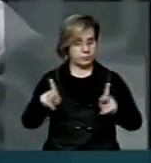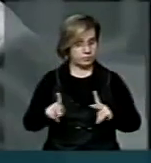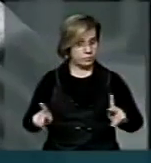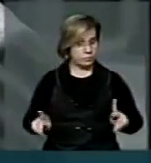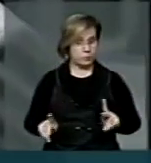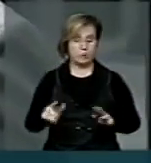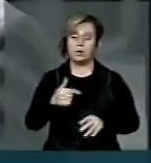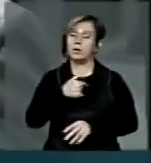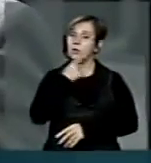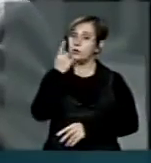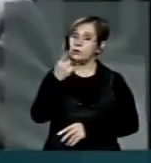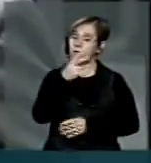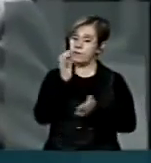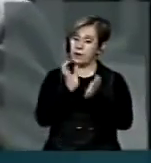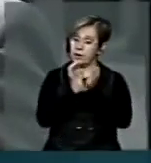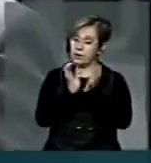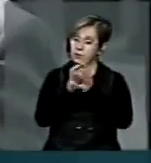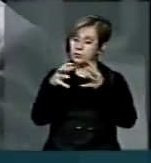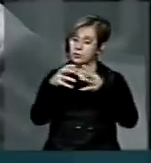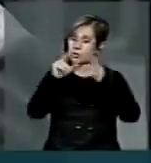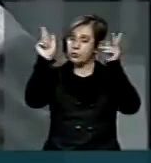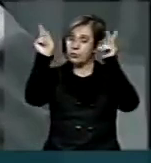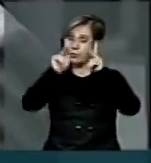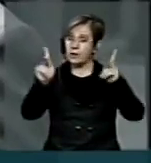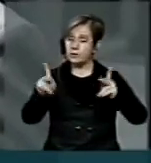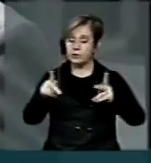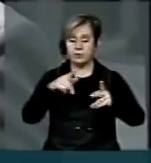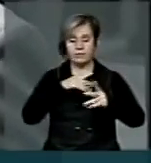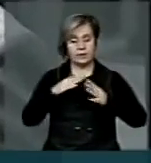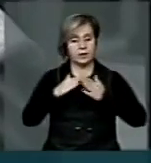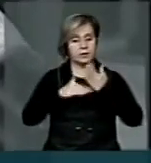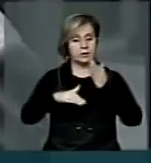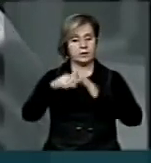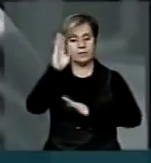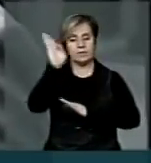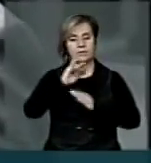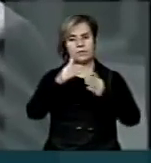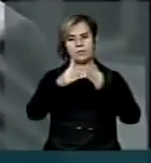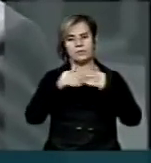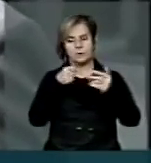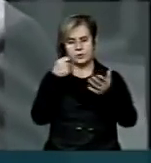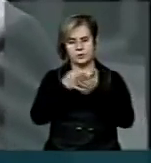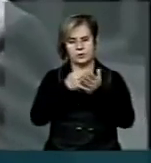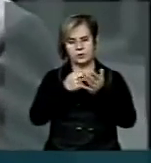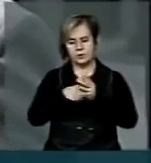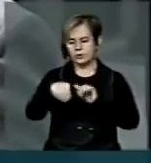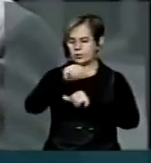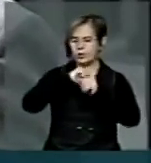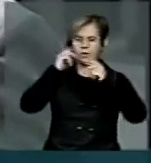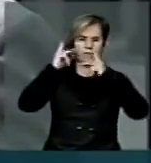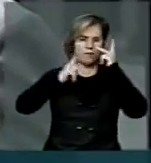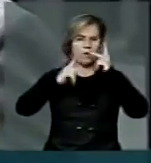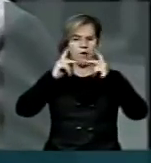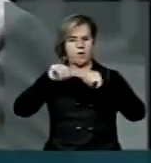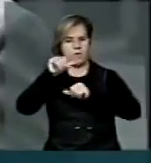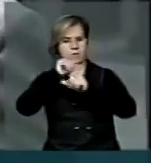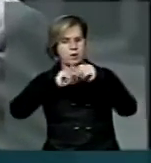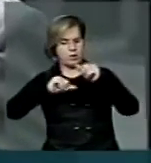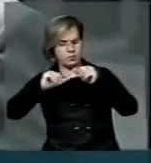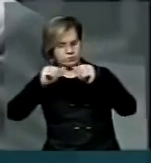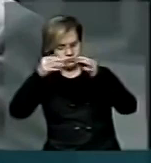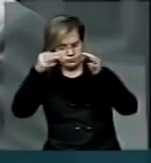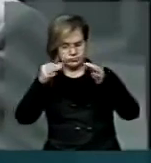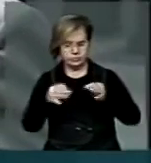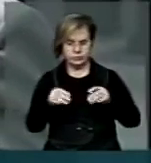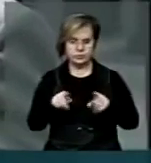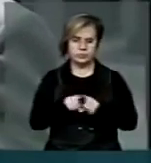manifestações pacíficas que pediram em todo o Brasil uma nova ordem, uma reforma política com